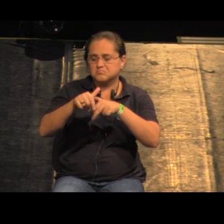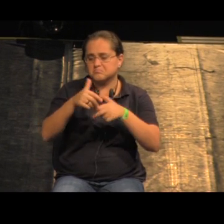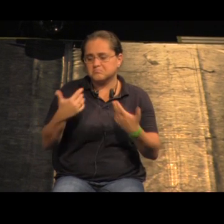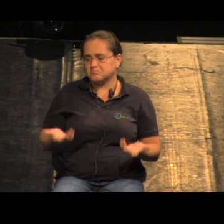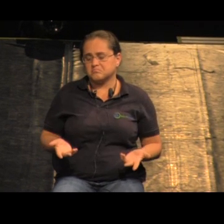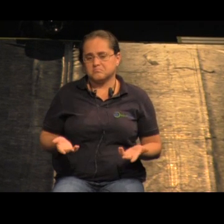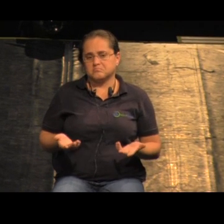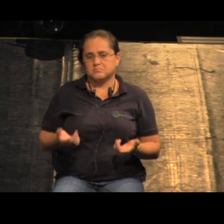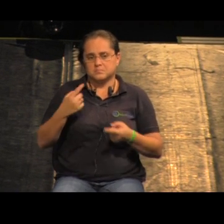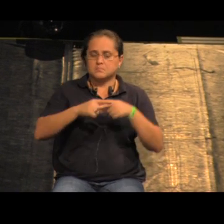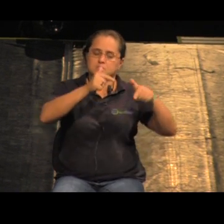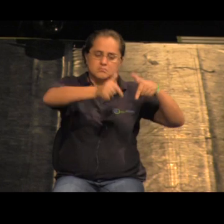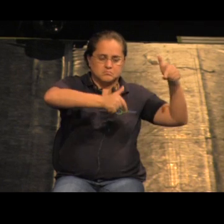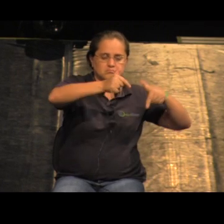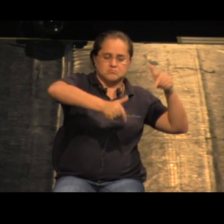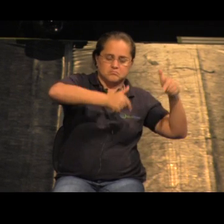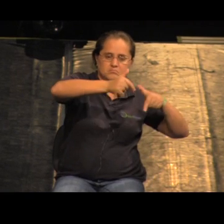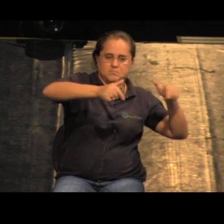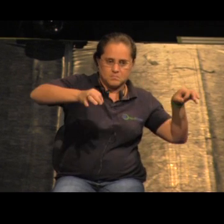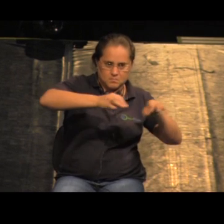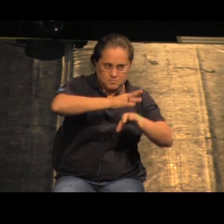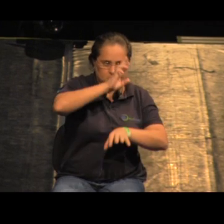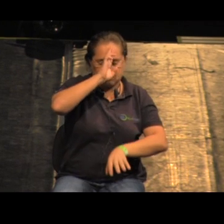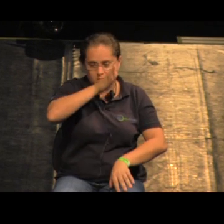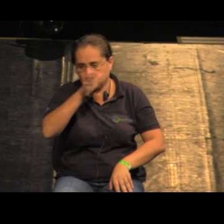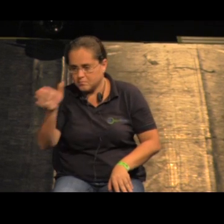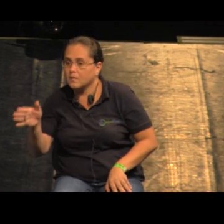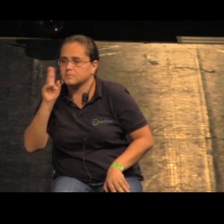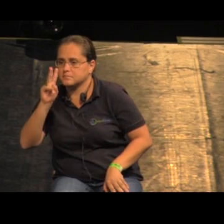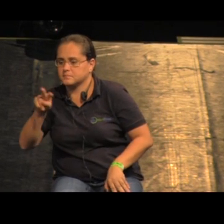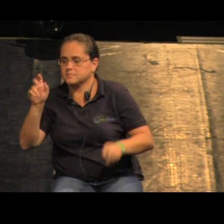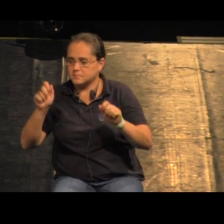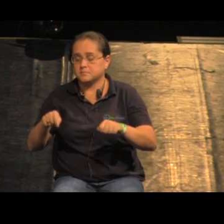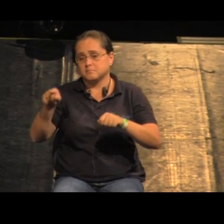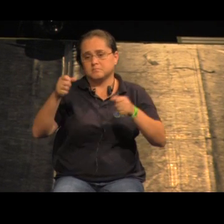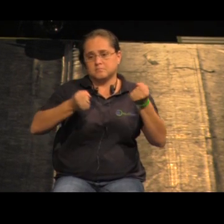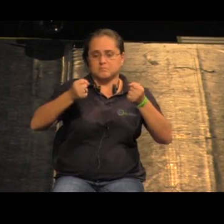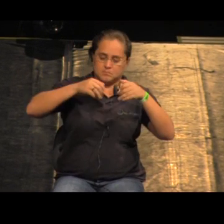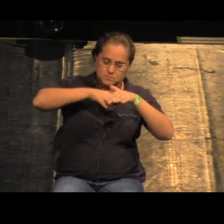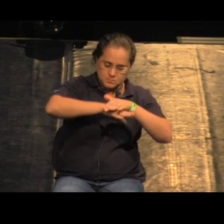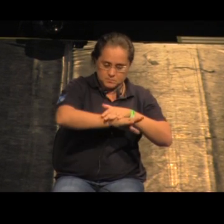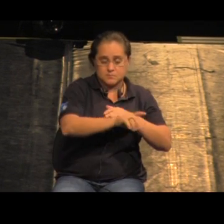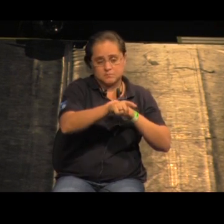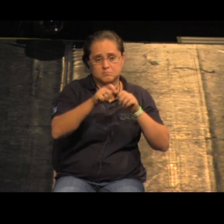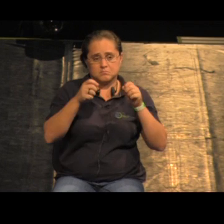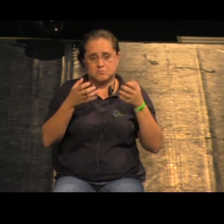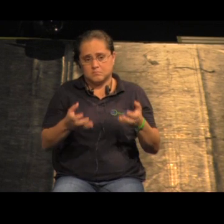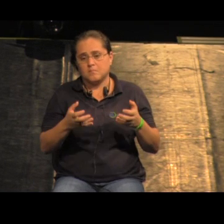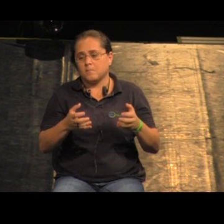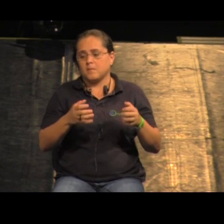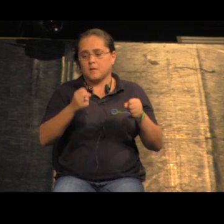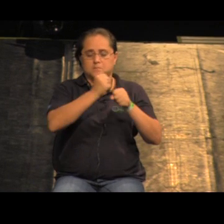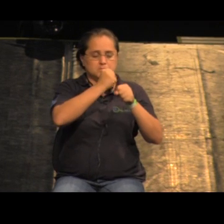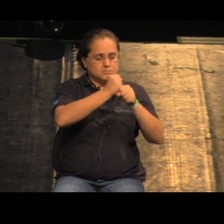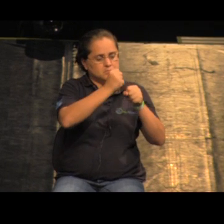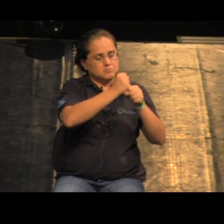do almoço, porque só tem gente trabalhando aí. Bom, esse é o estacionamento, onde se pretendia colocar esse conjunto.